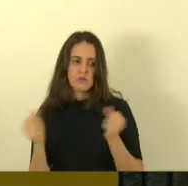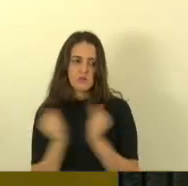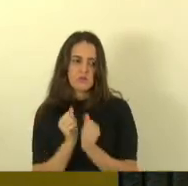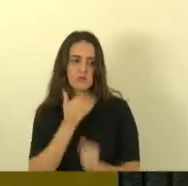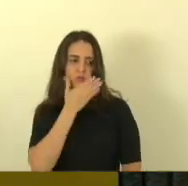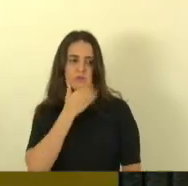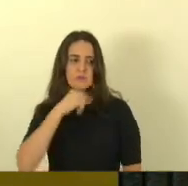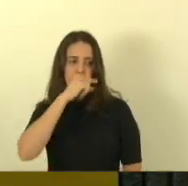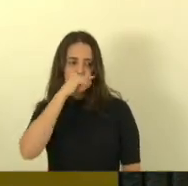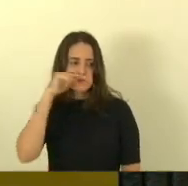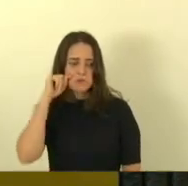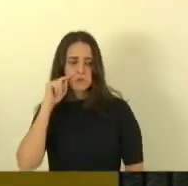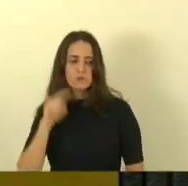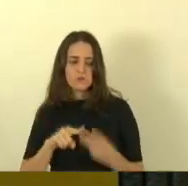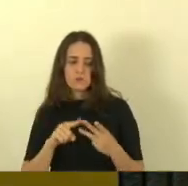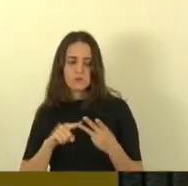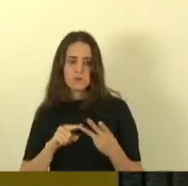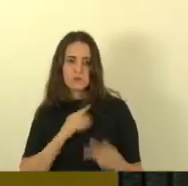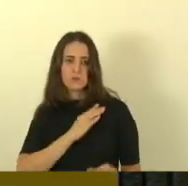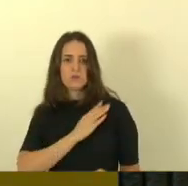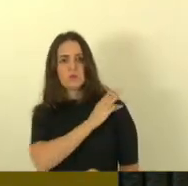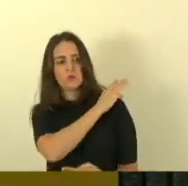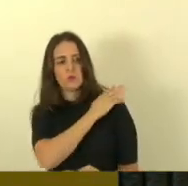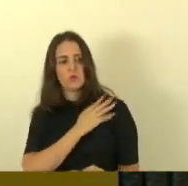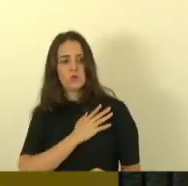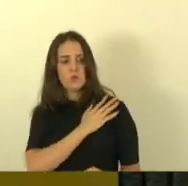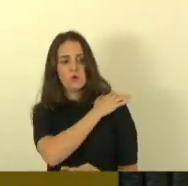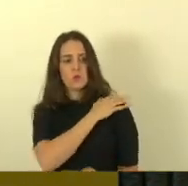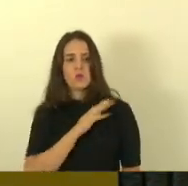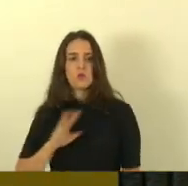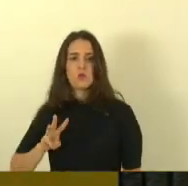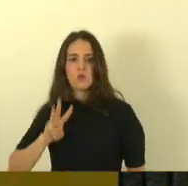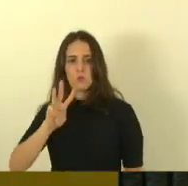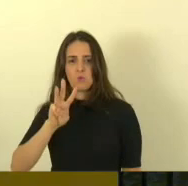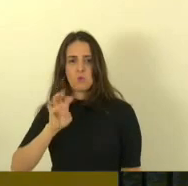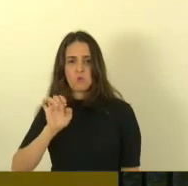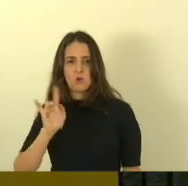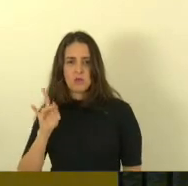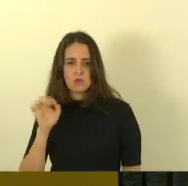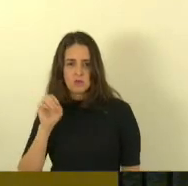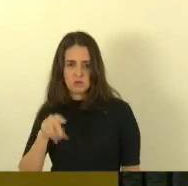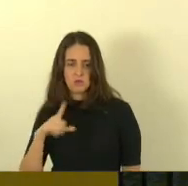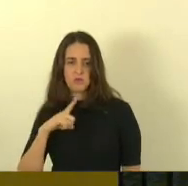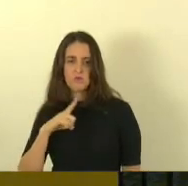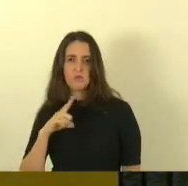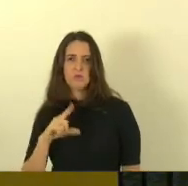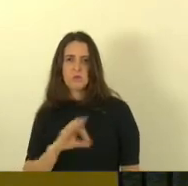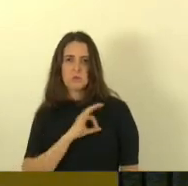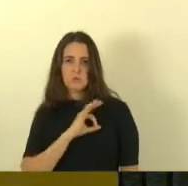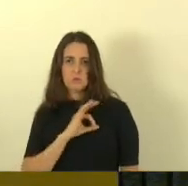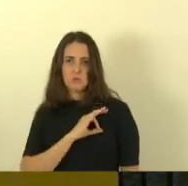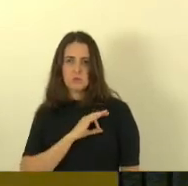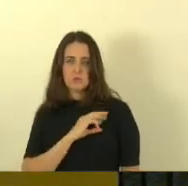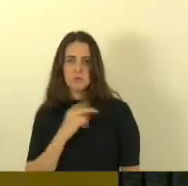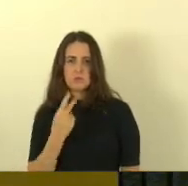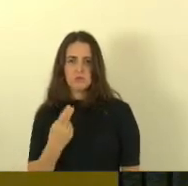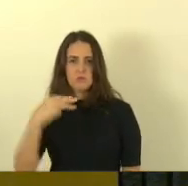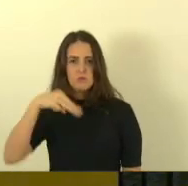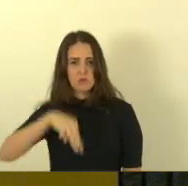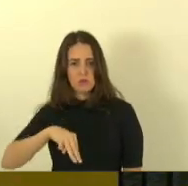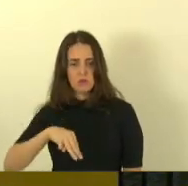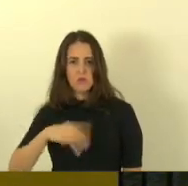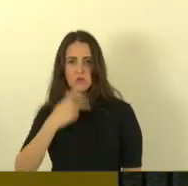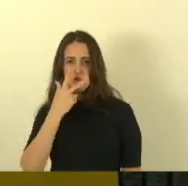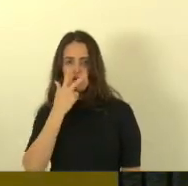Assunção nosso coronel Welto no sentido de que nós temos uma polícia militar que é a menos